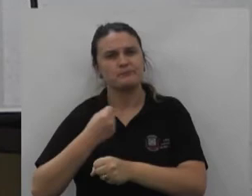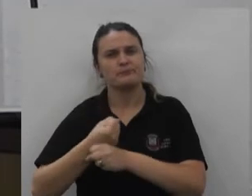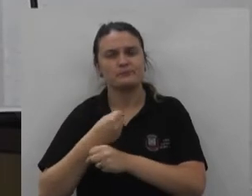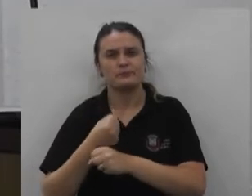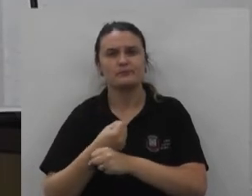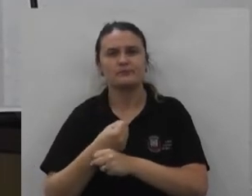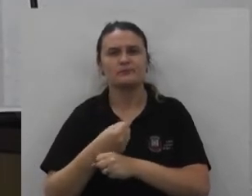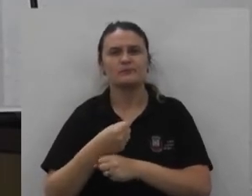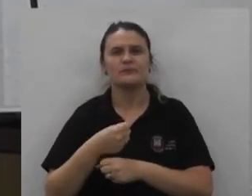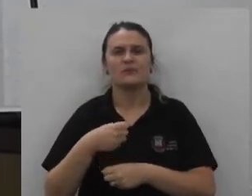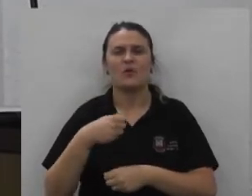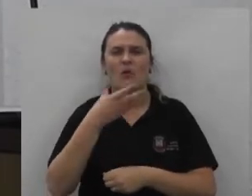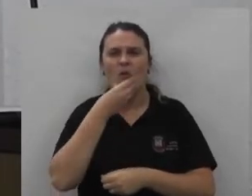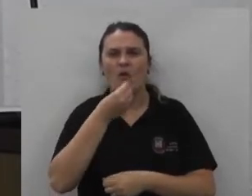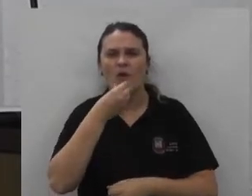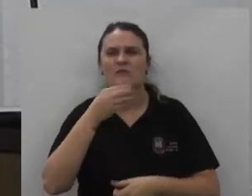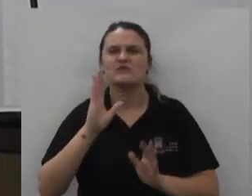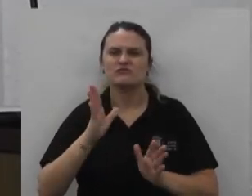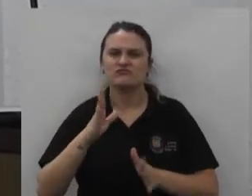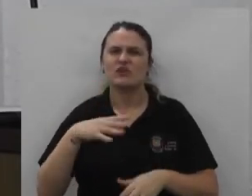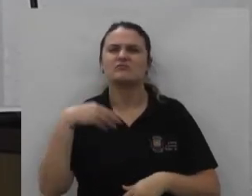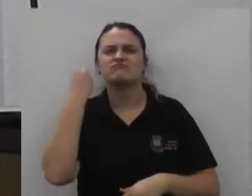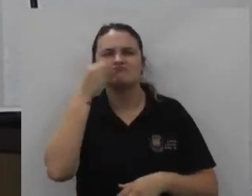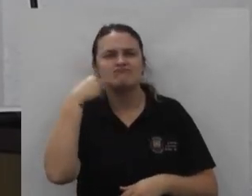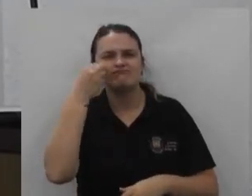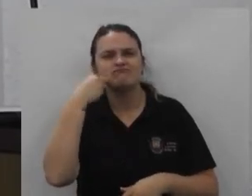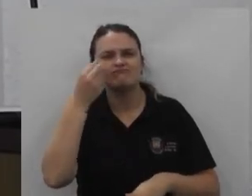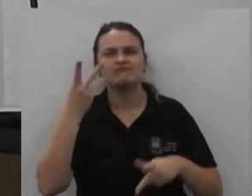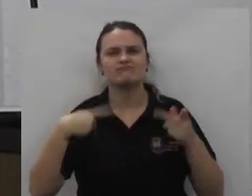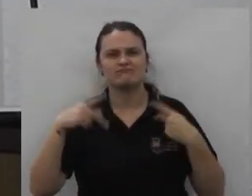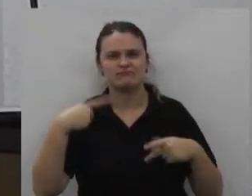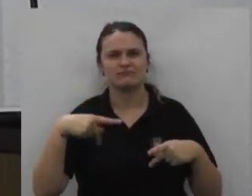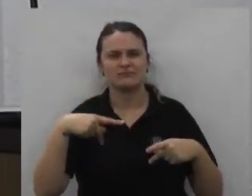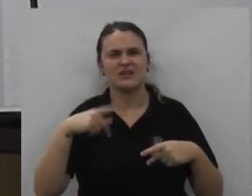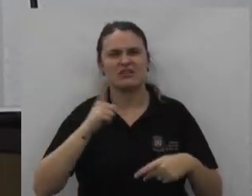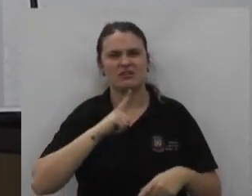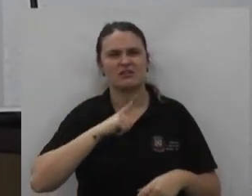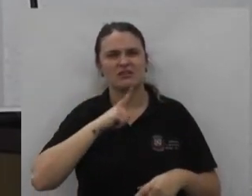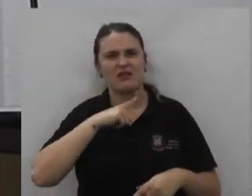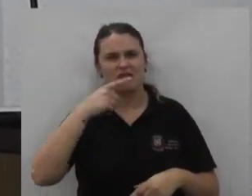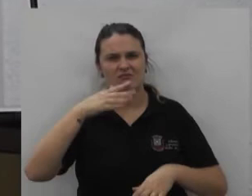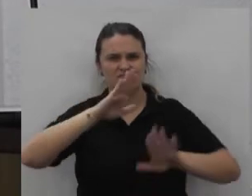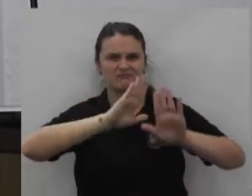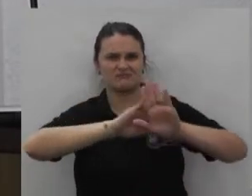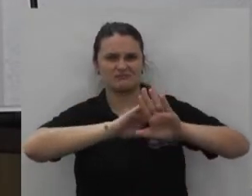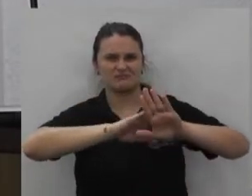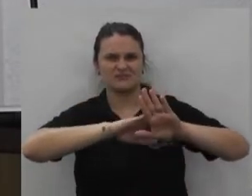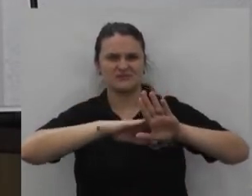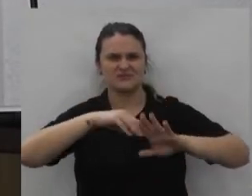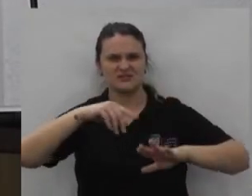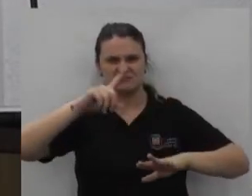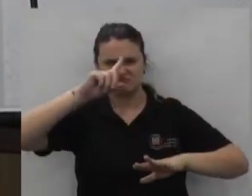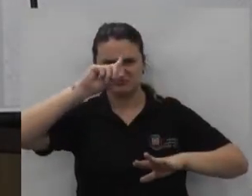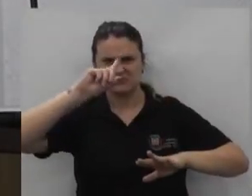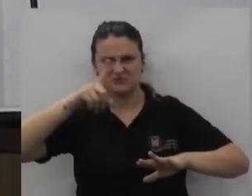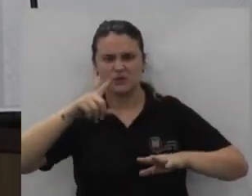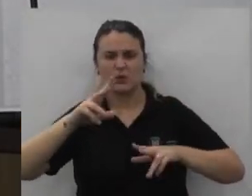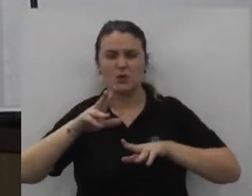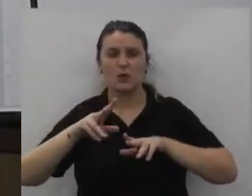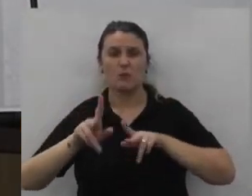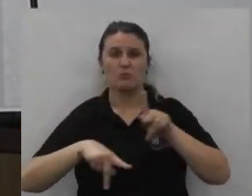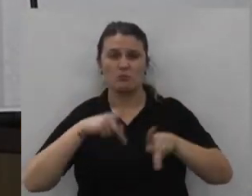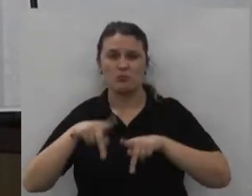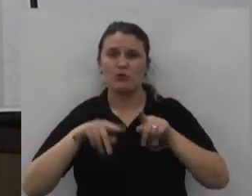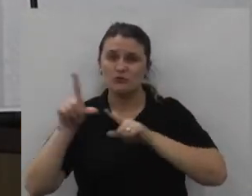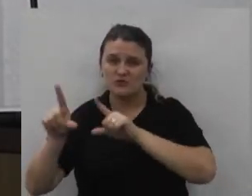esse velho político e antigo político considerado radical é clamado e carregado pelo povo